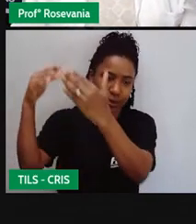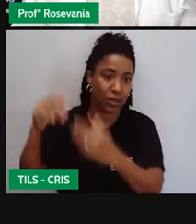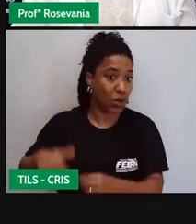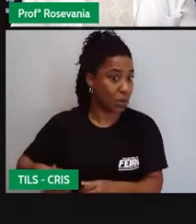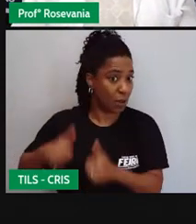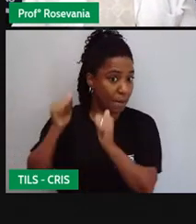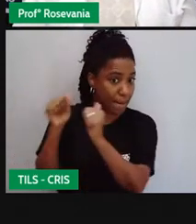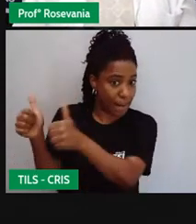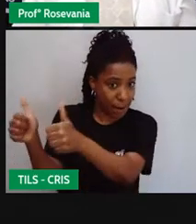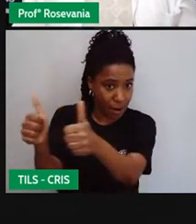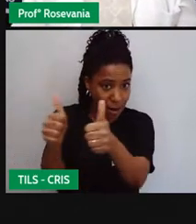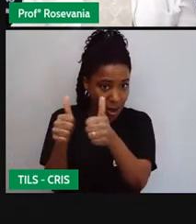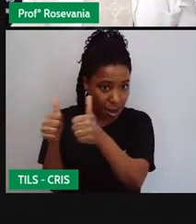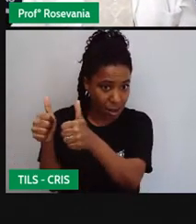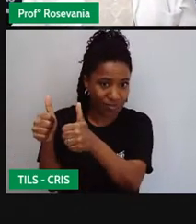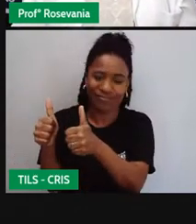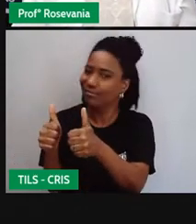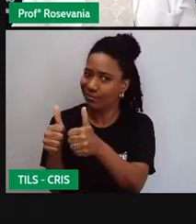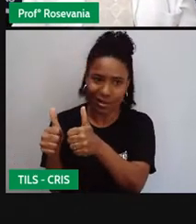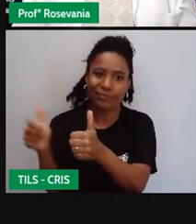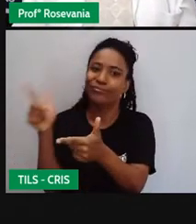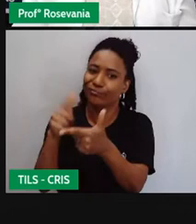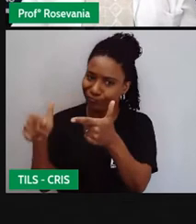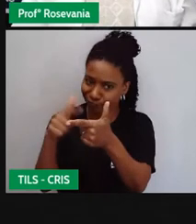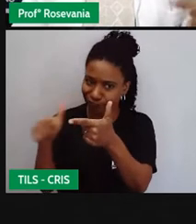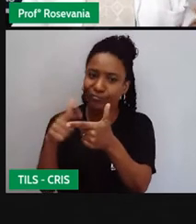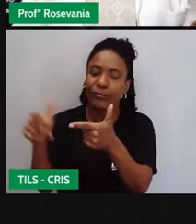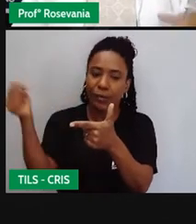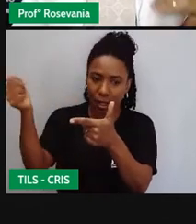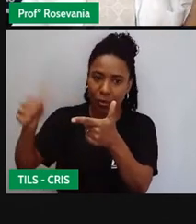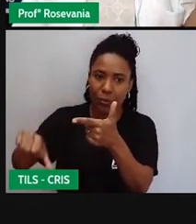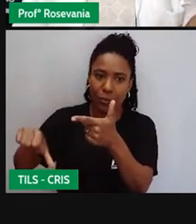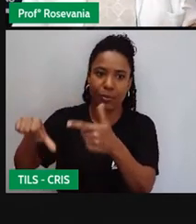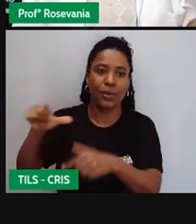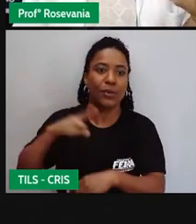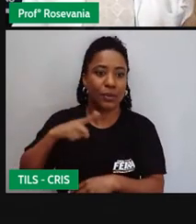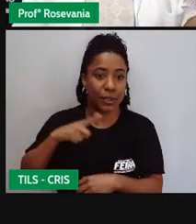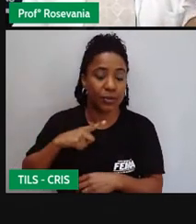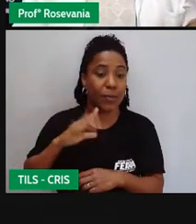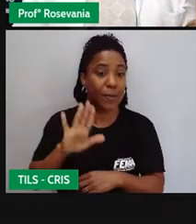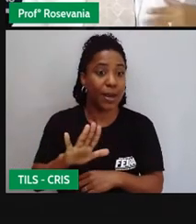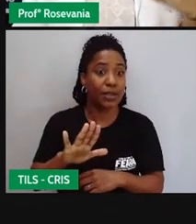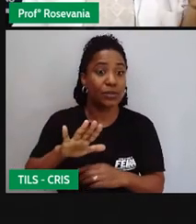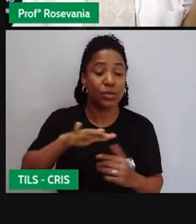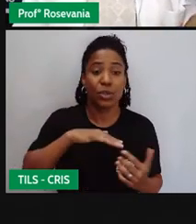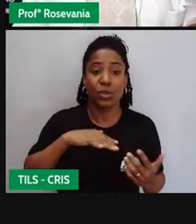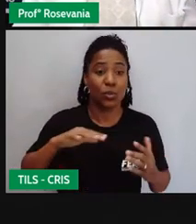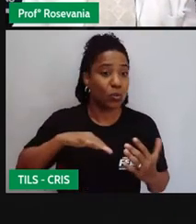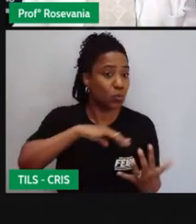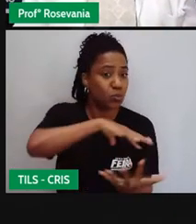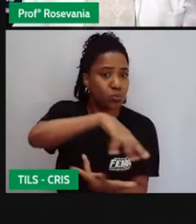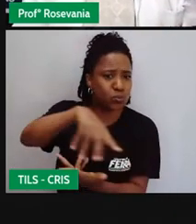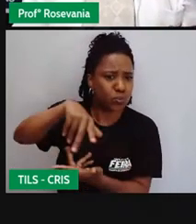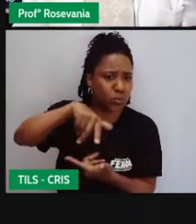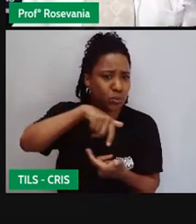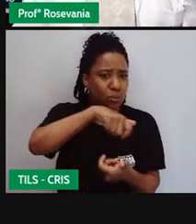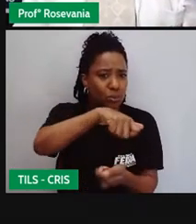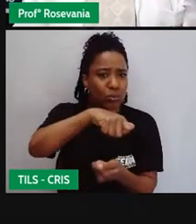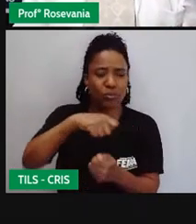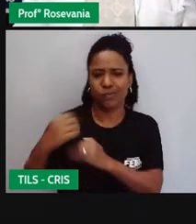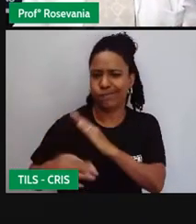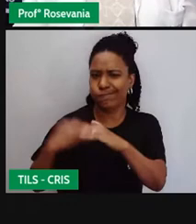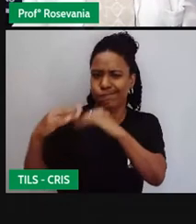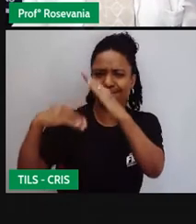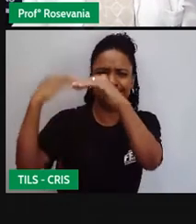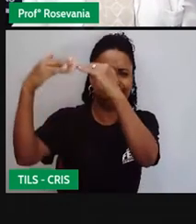tiveram uns problemas aí referentes a isso. Mas a gente deu um salto, o mundo, de qualquer forma, deu um salto para